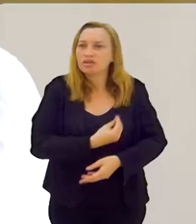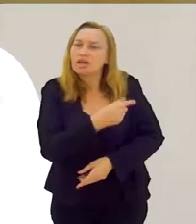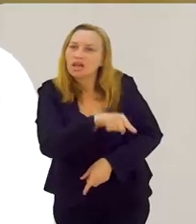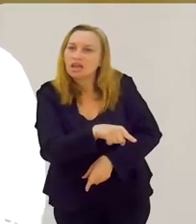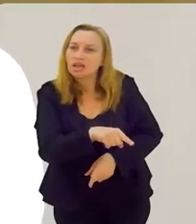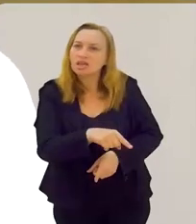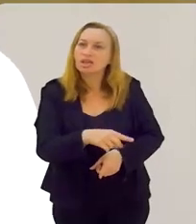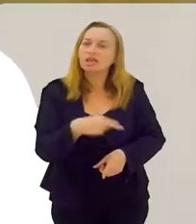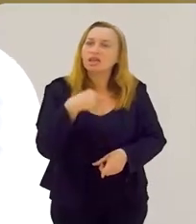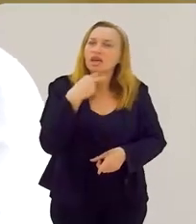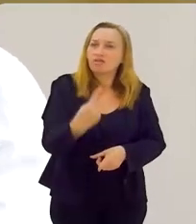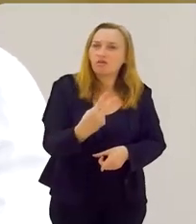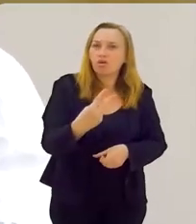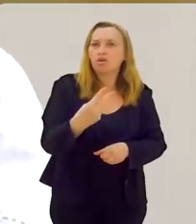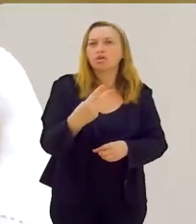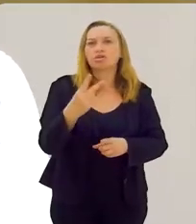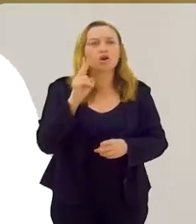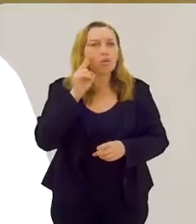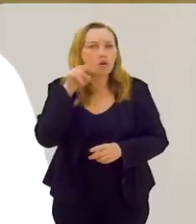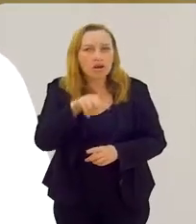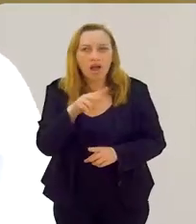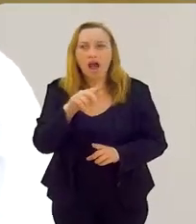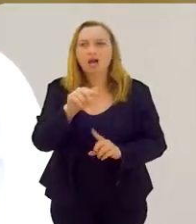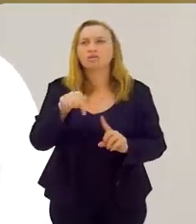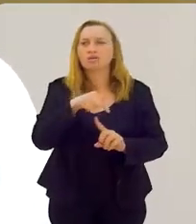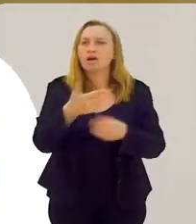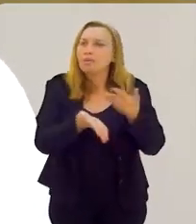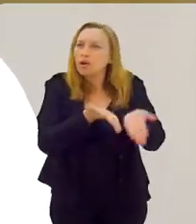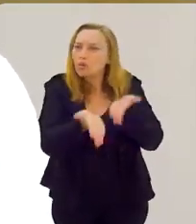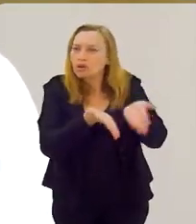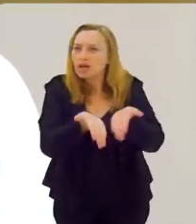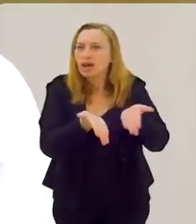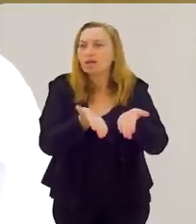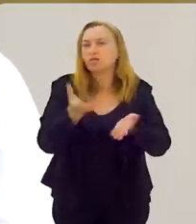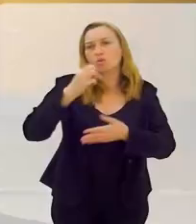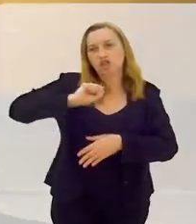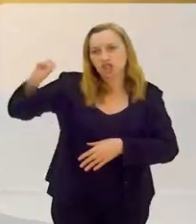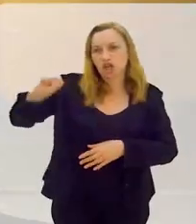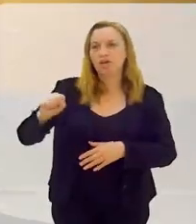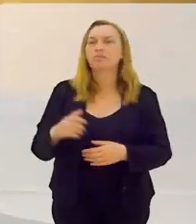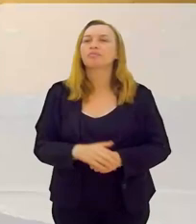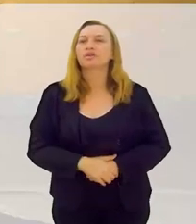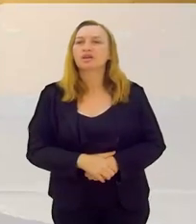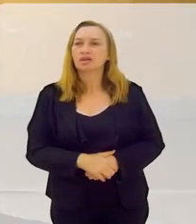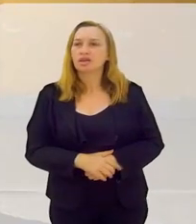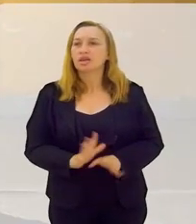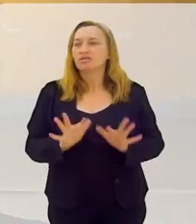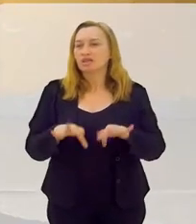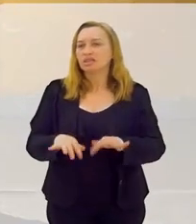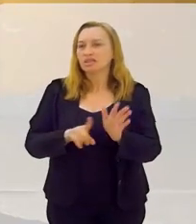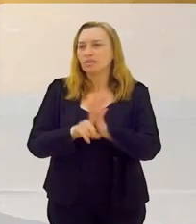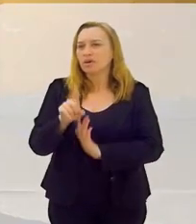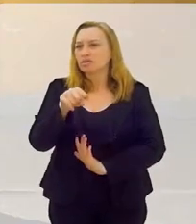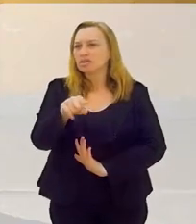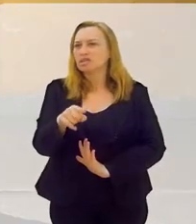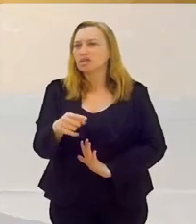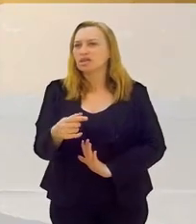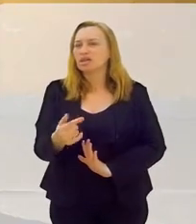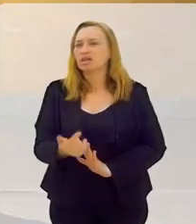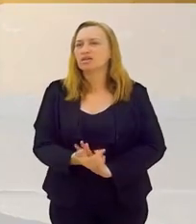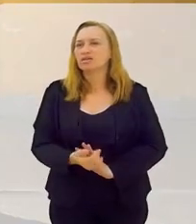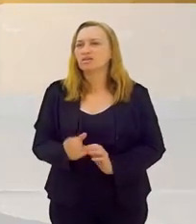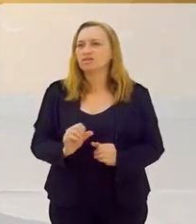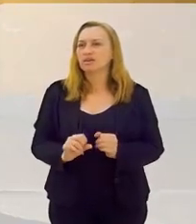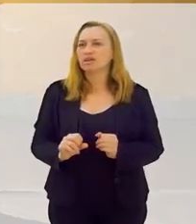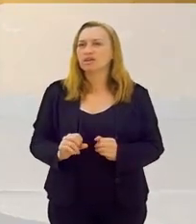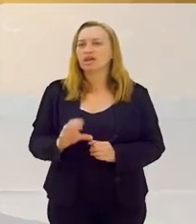ali, que são a voz do santo, Que são os olhos do santo, estão ali para cuidar do orixá. E, finalizando a pergunta que você me fez,